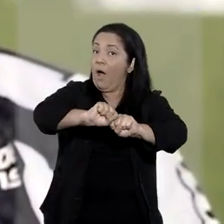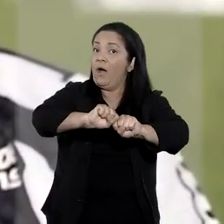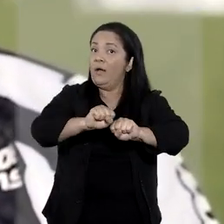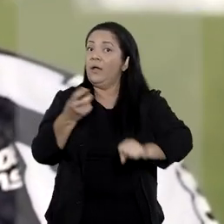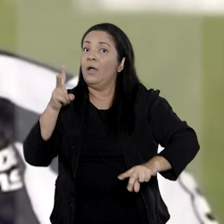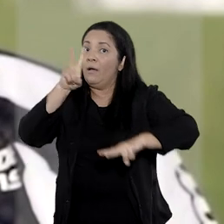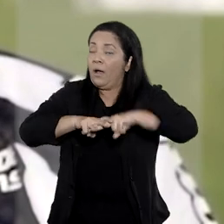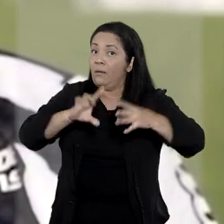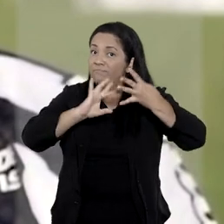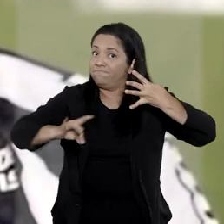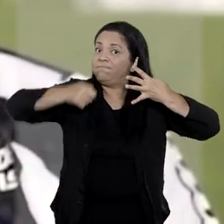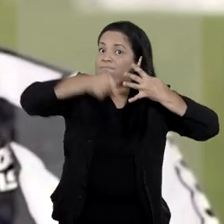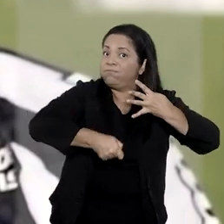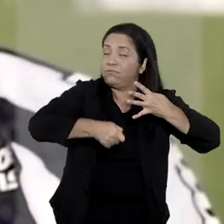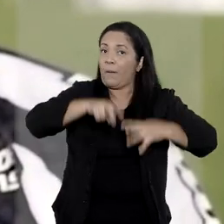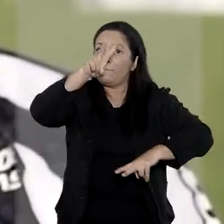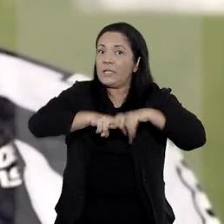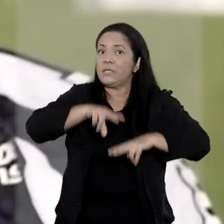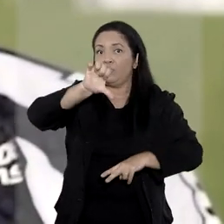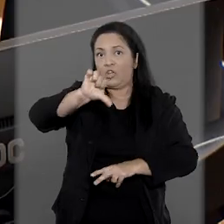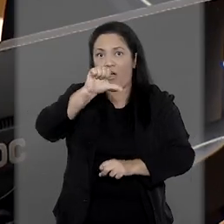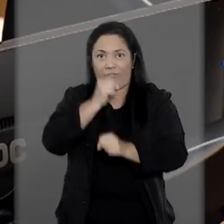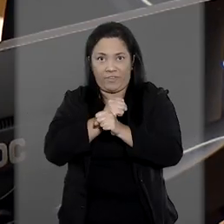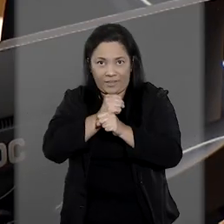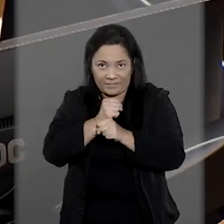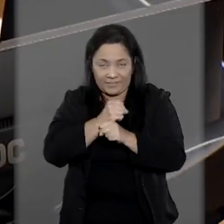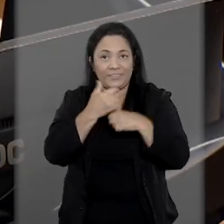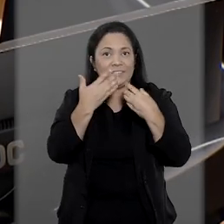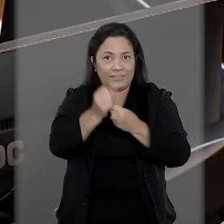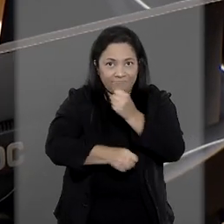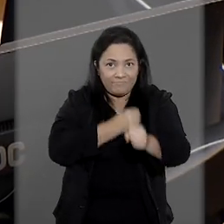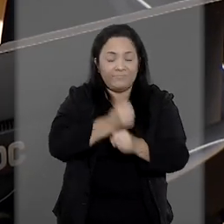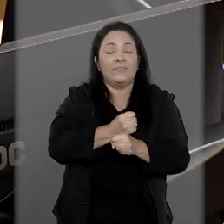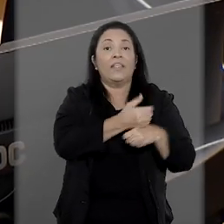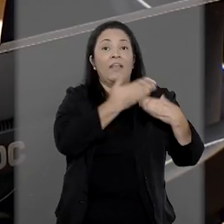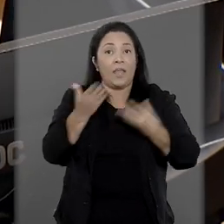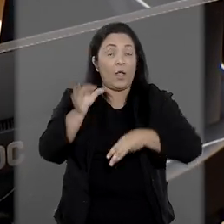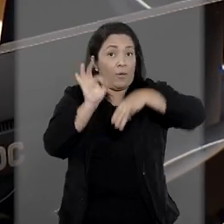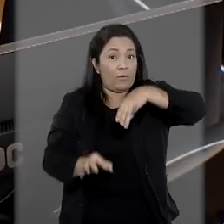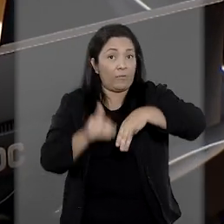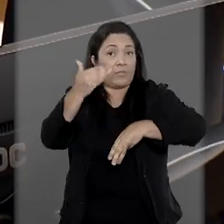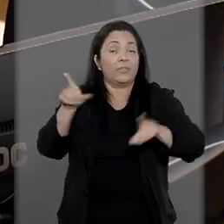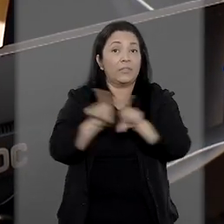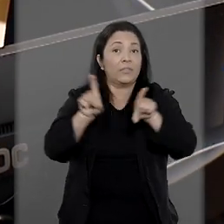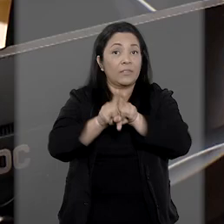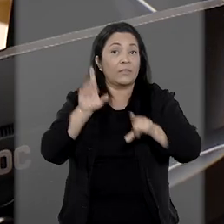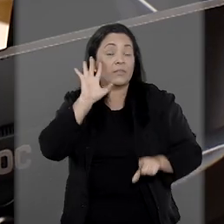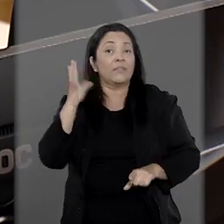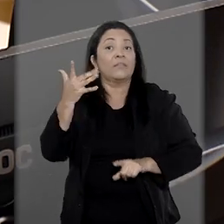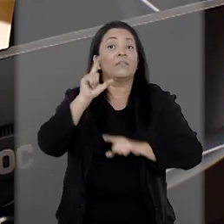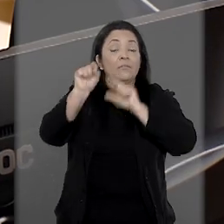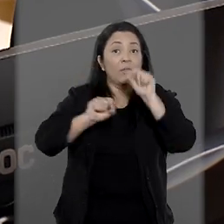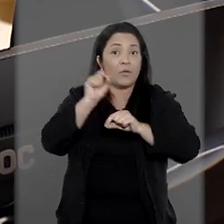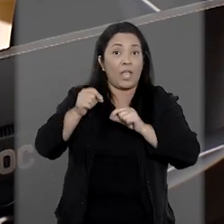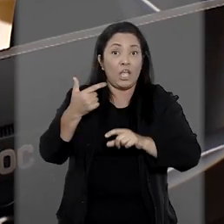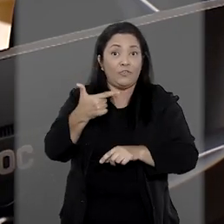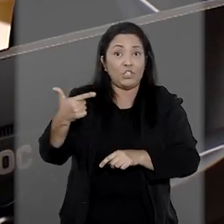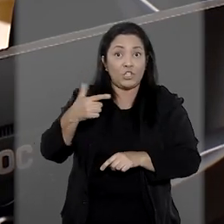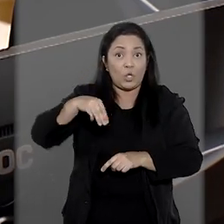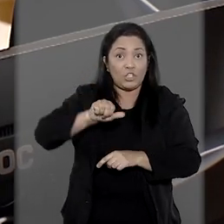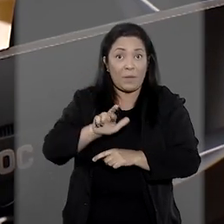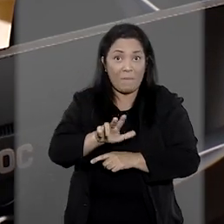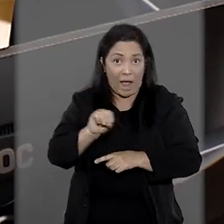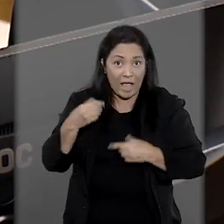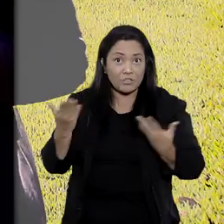de prisão pelo crime de estupro naquele país. O ministro já havia decidido da mesma forma em relação ao jogador Robinho no dia